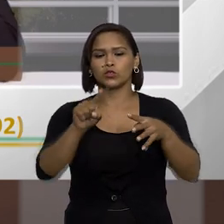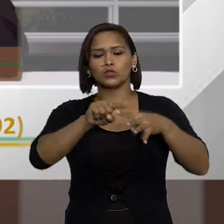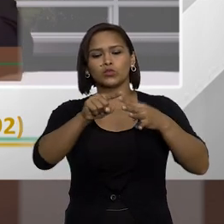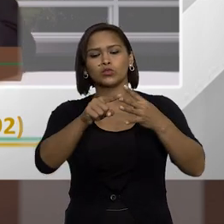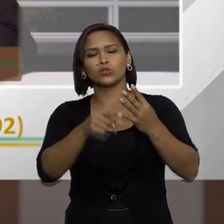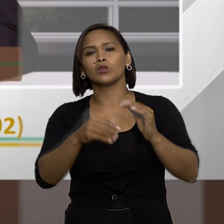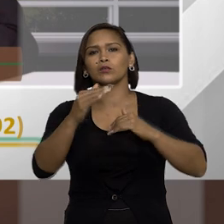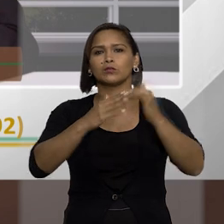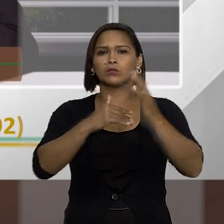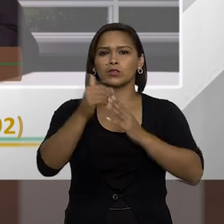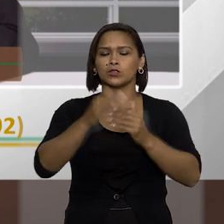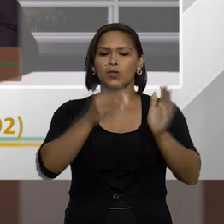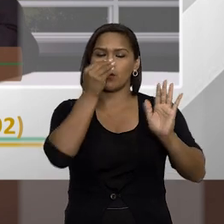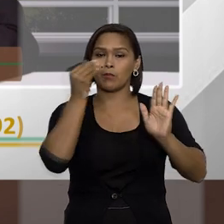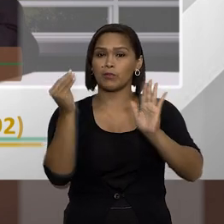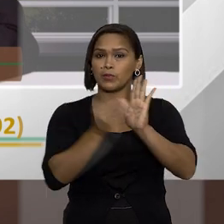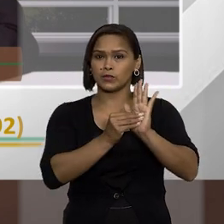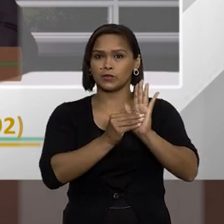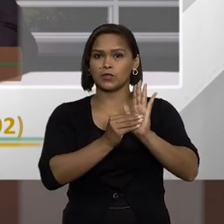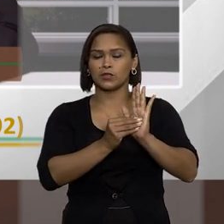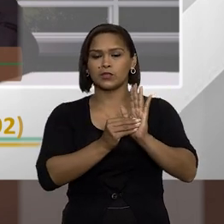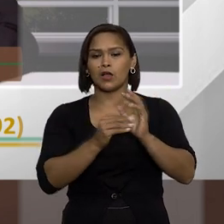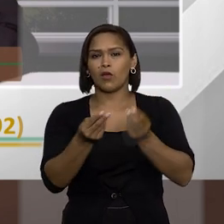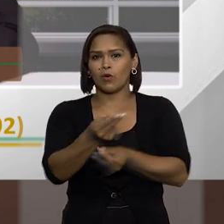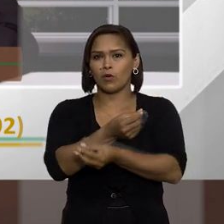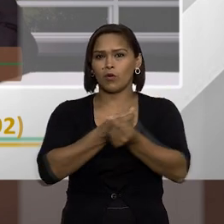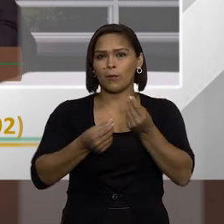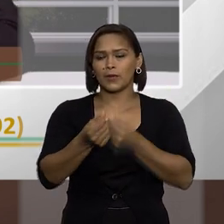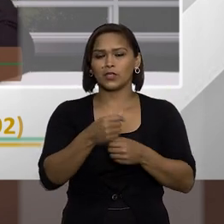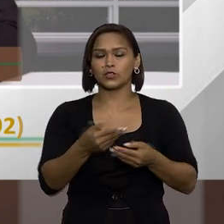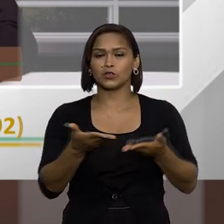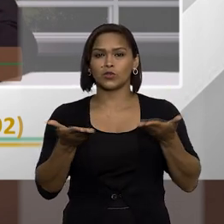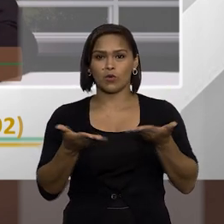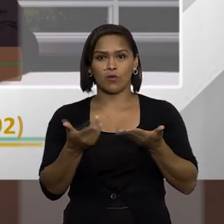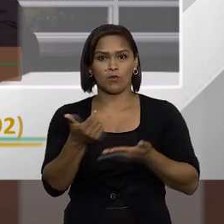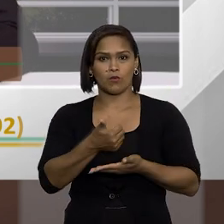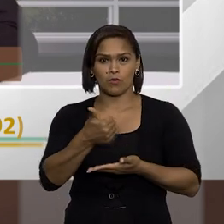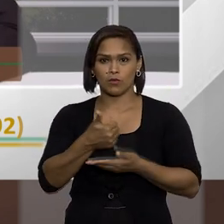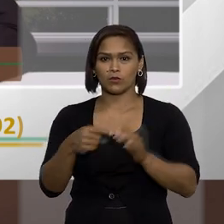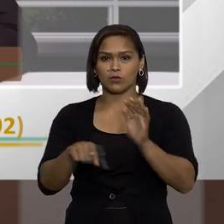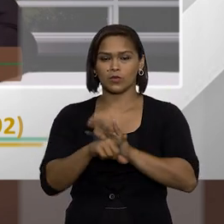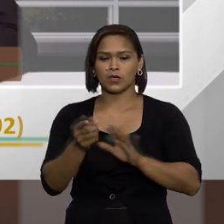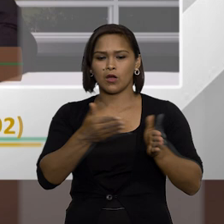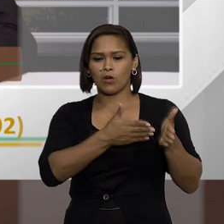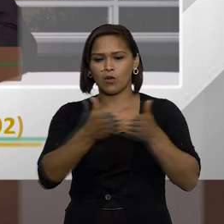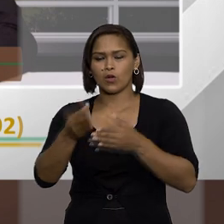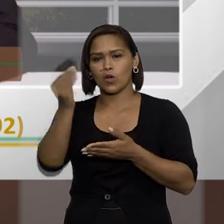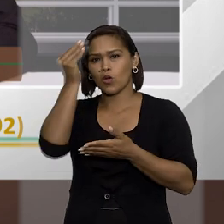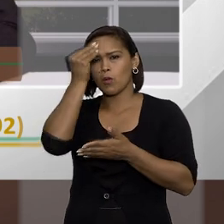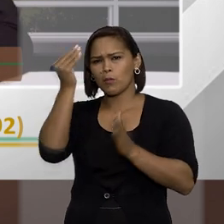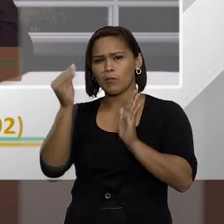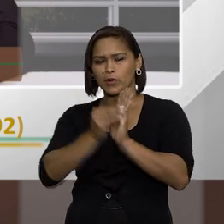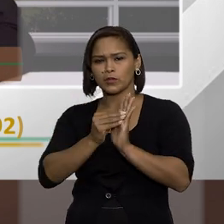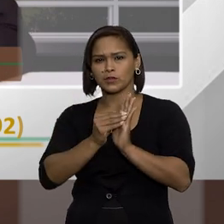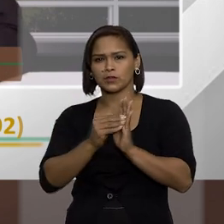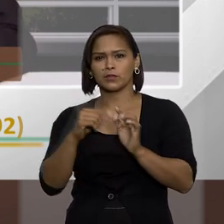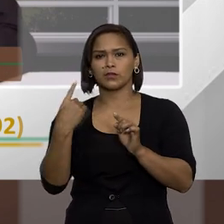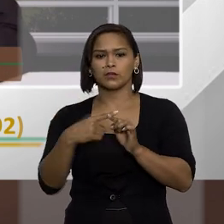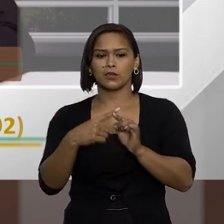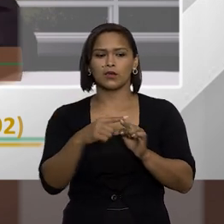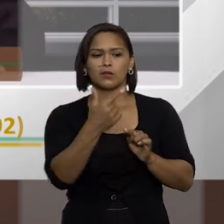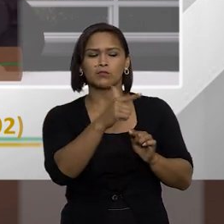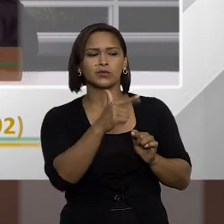Todos eles se praticam por uma conduta dolosa. O prejuízo ao erário é o único hoje que se configura mediante uma conduta culposa. Quando